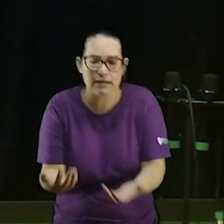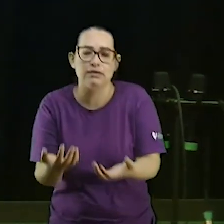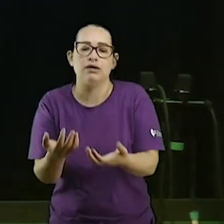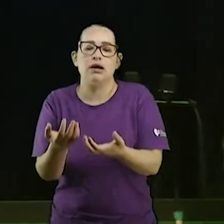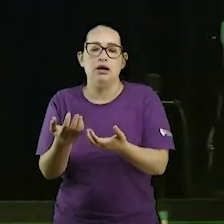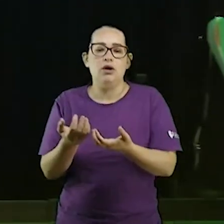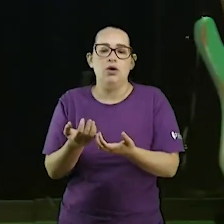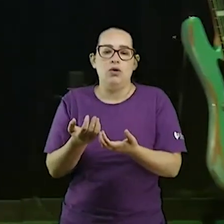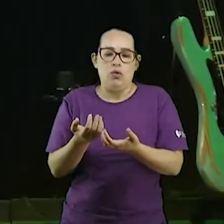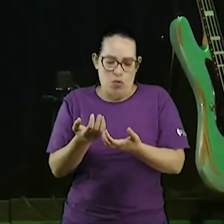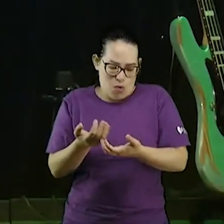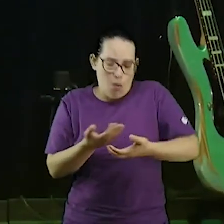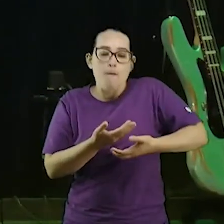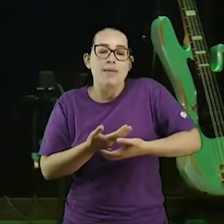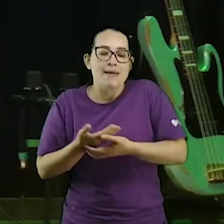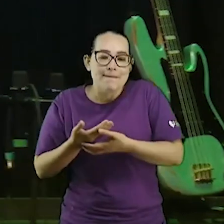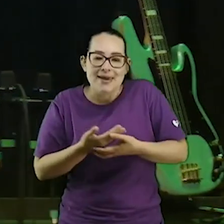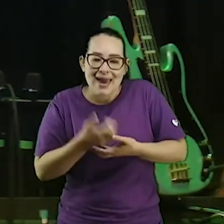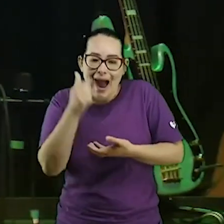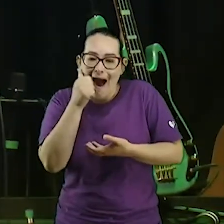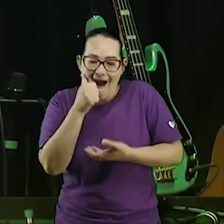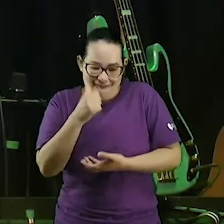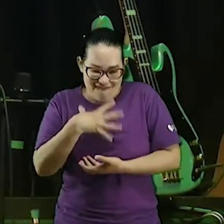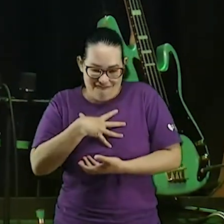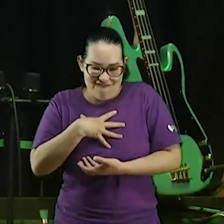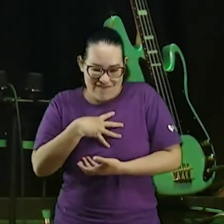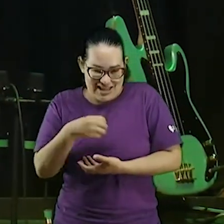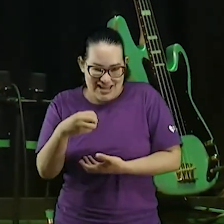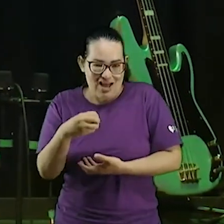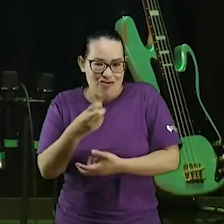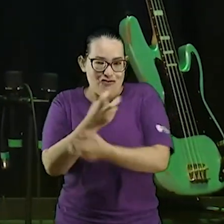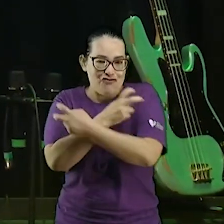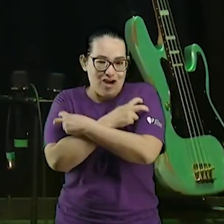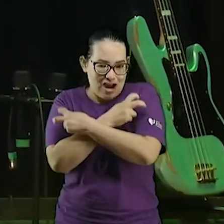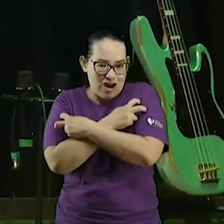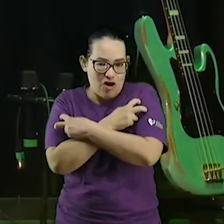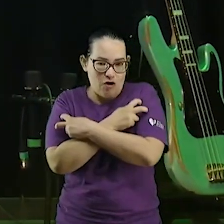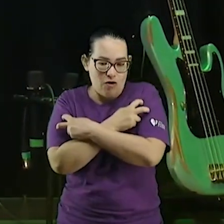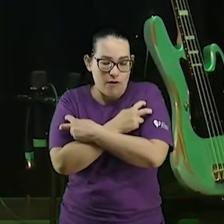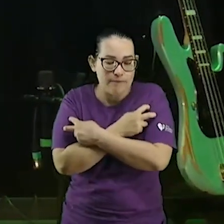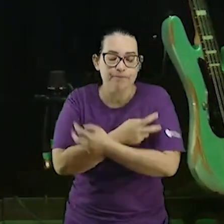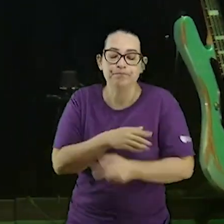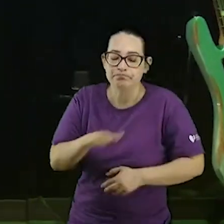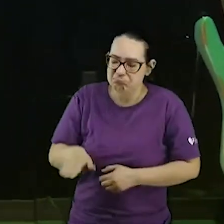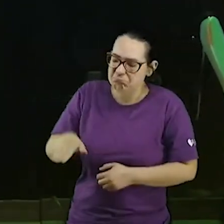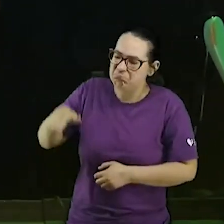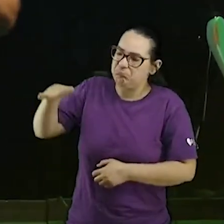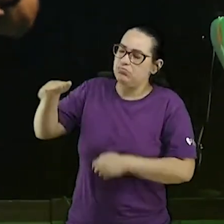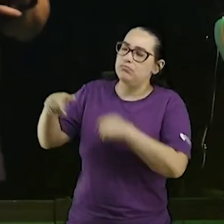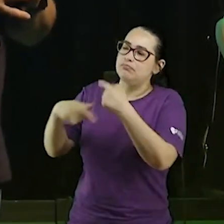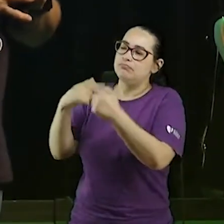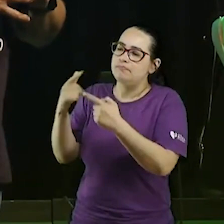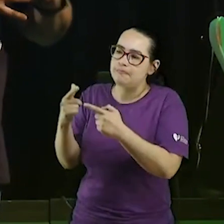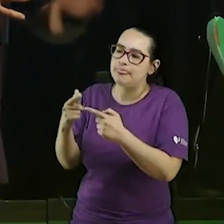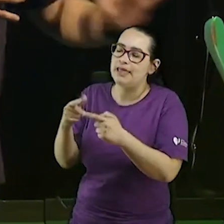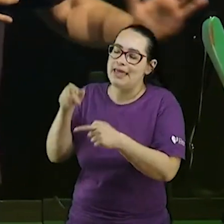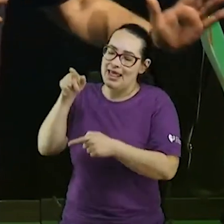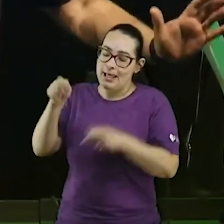para dizer para o faraó, deixa o meu povo ir para que me celebre uma festa.